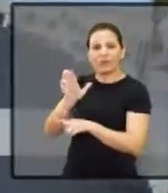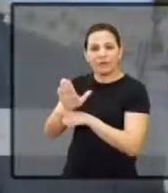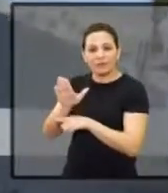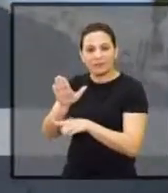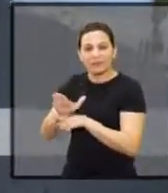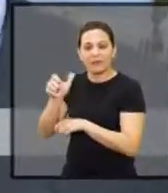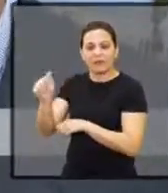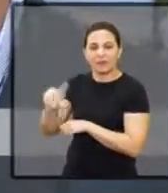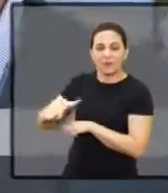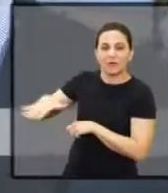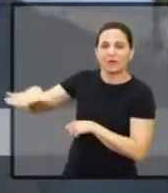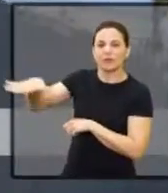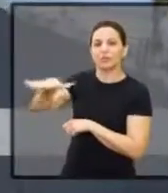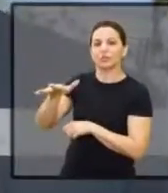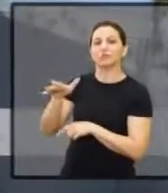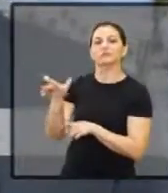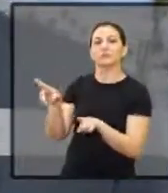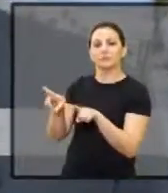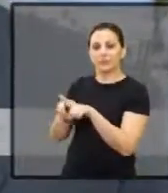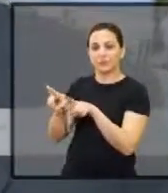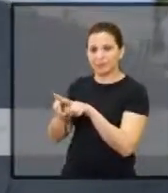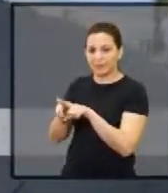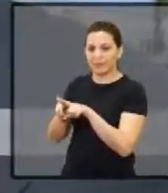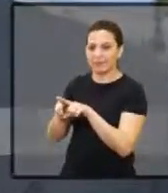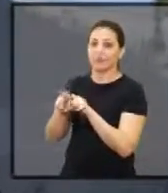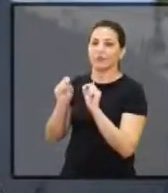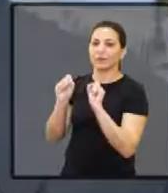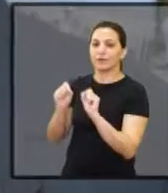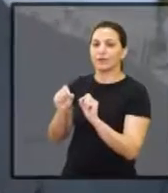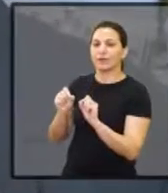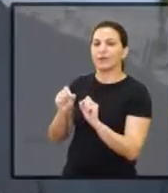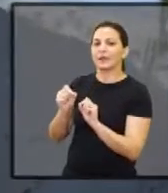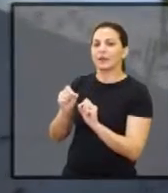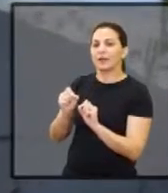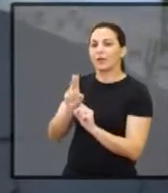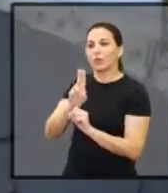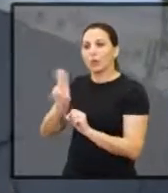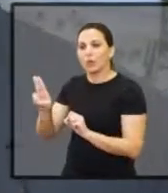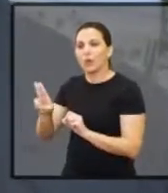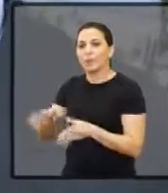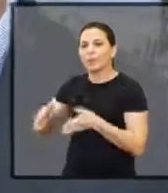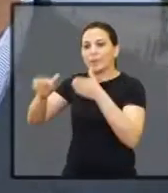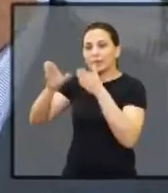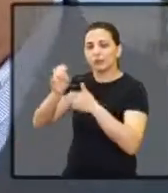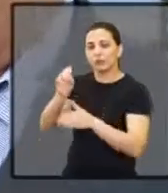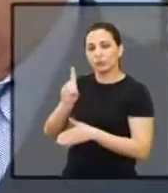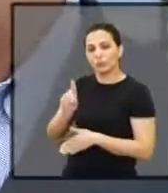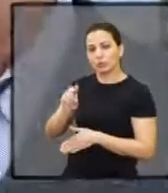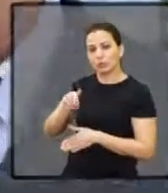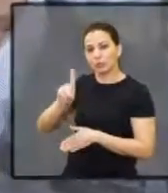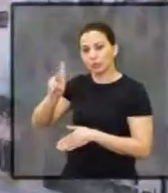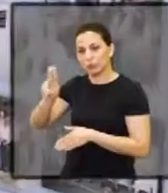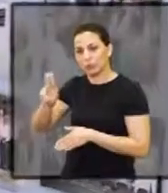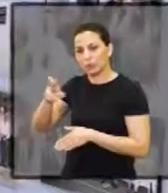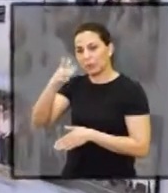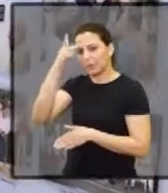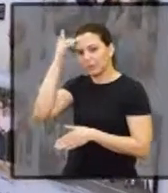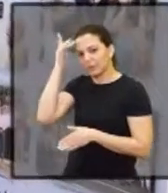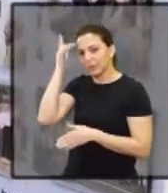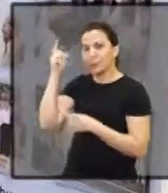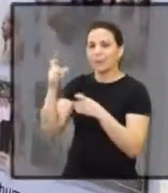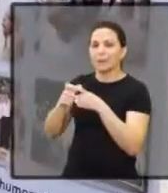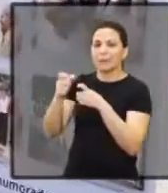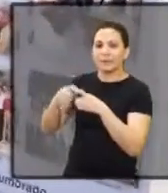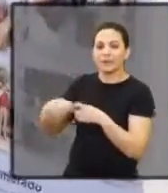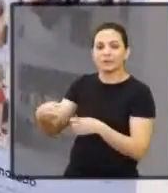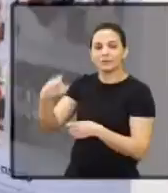Lina, atender Araraquara e a região. E dá na melhor, dá o nome do Dudu. O doutor Eduardo Lawandi